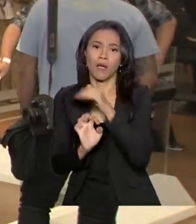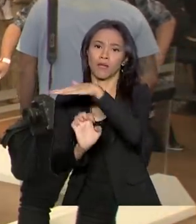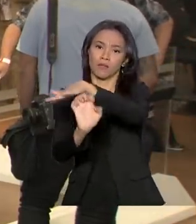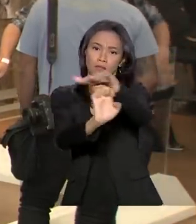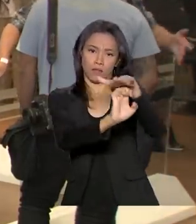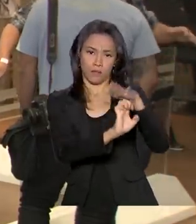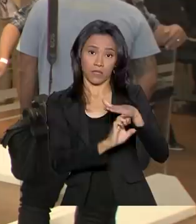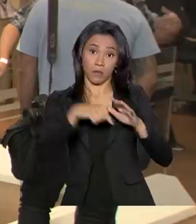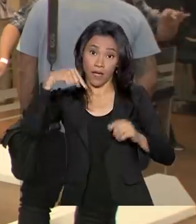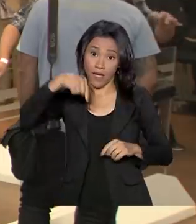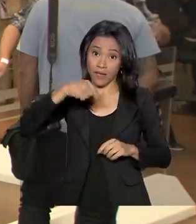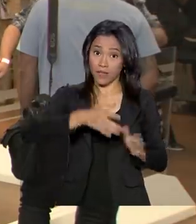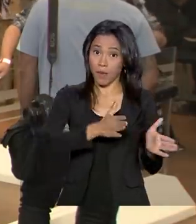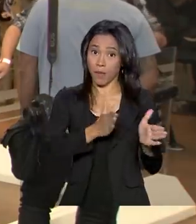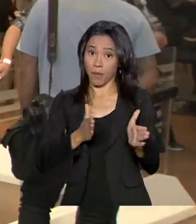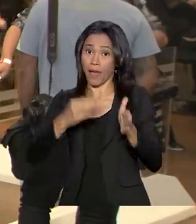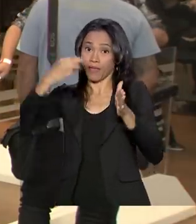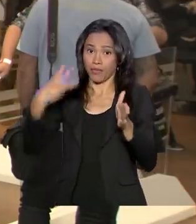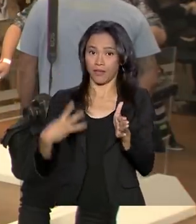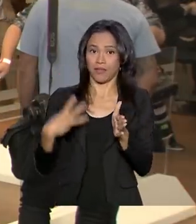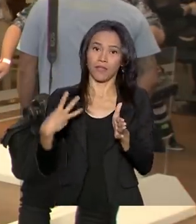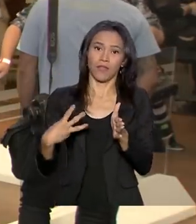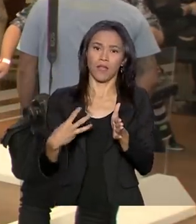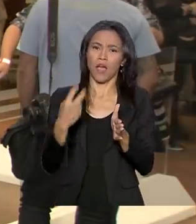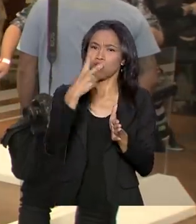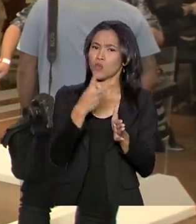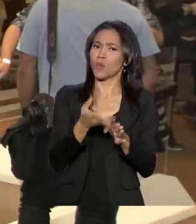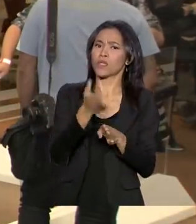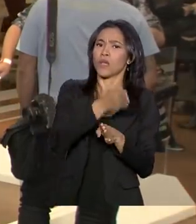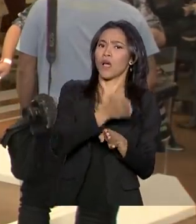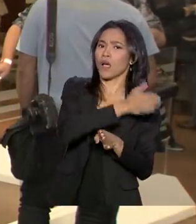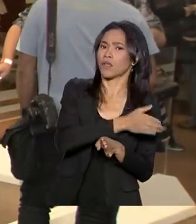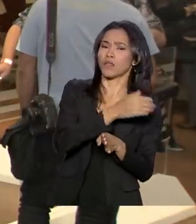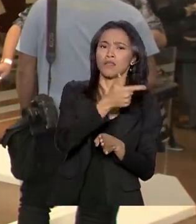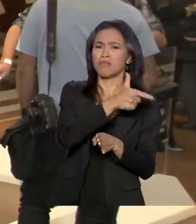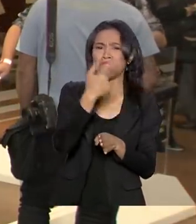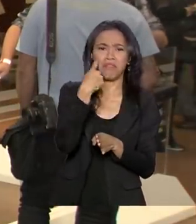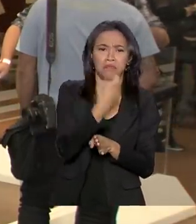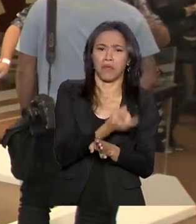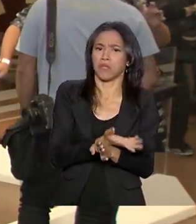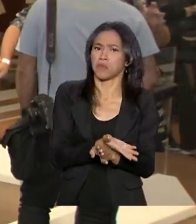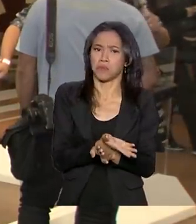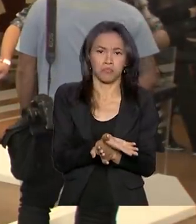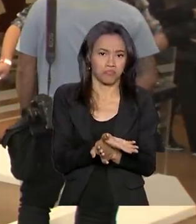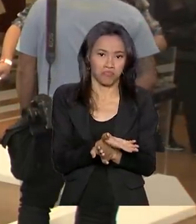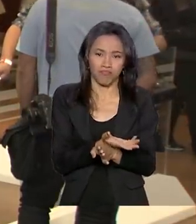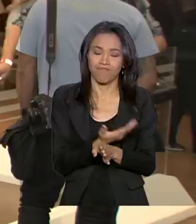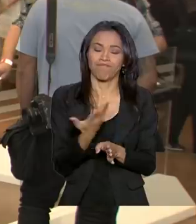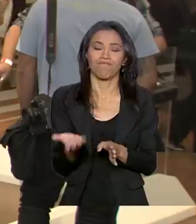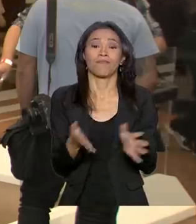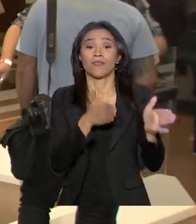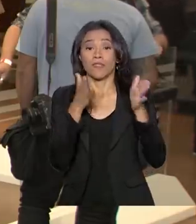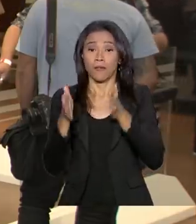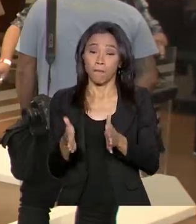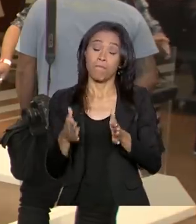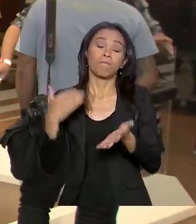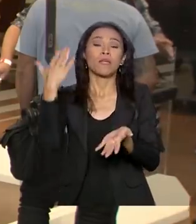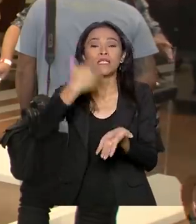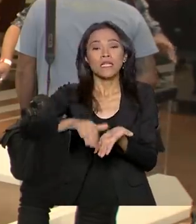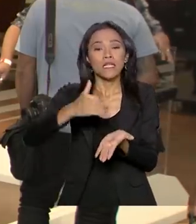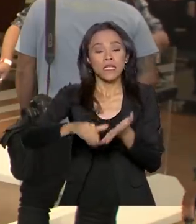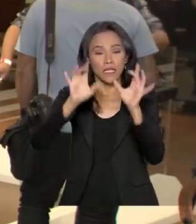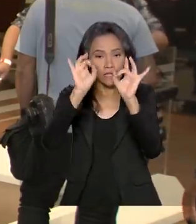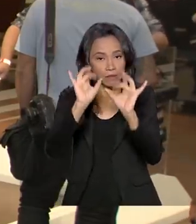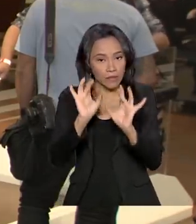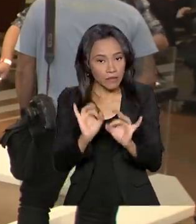terceira edição e nas duas outras anteriores não houve interessados. Agora, de acordo com a Secretaria Especial do